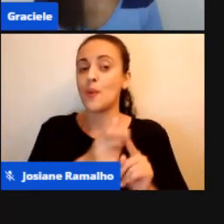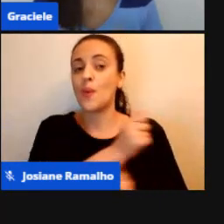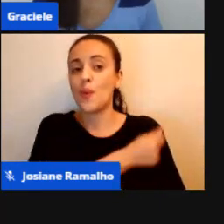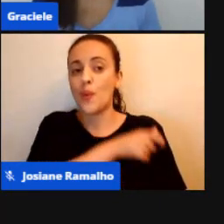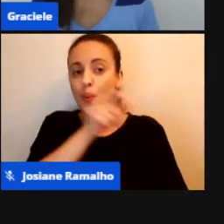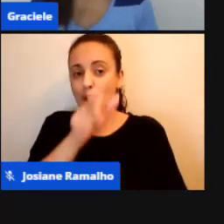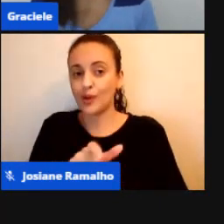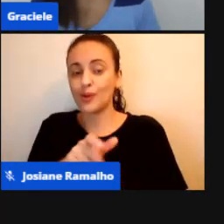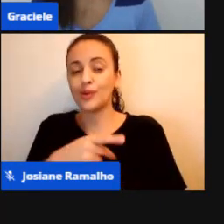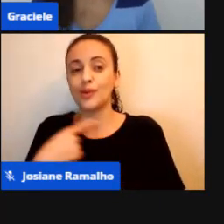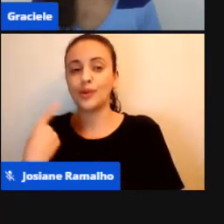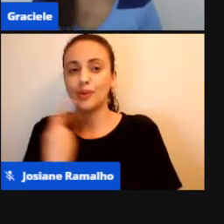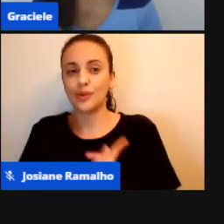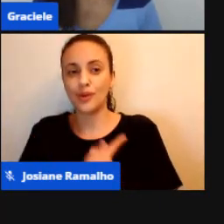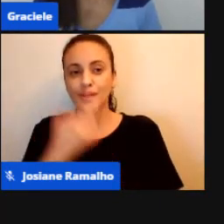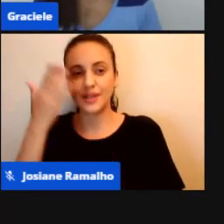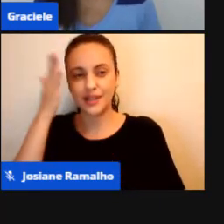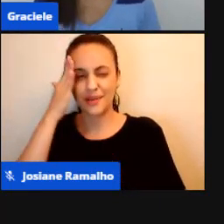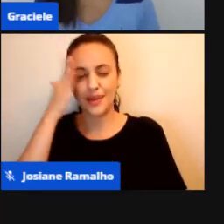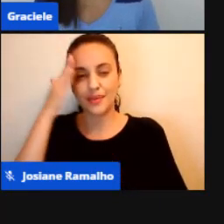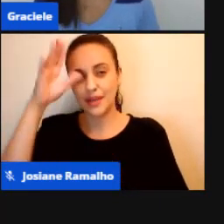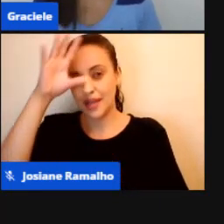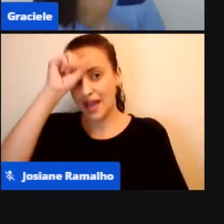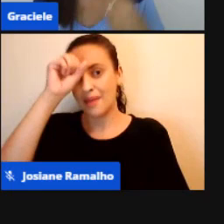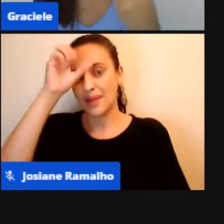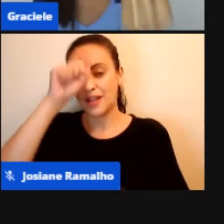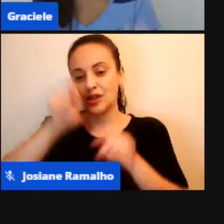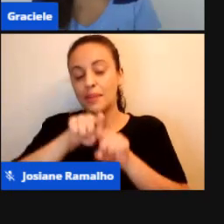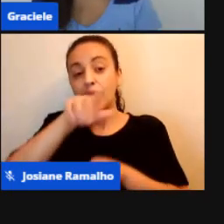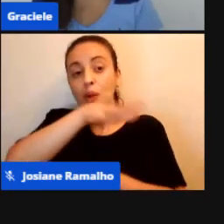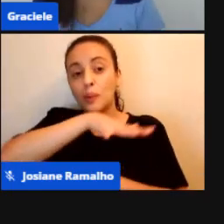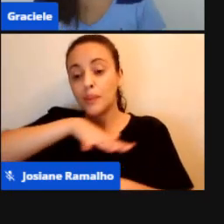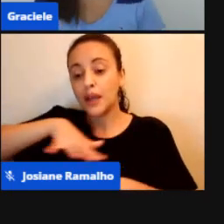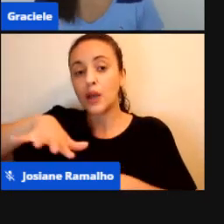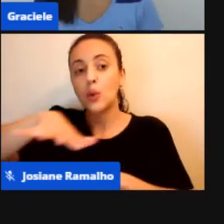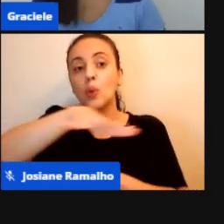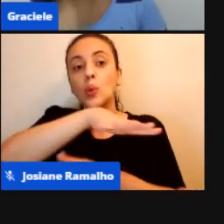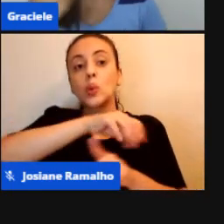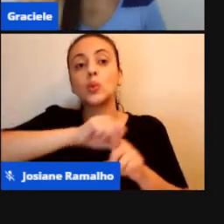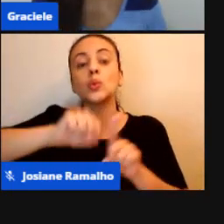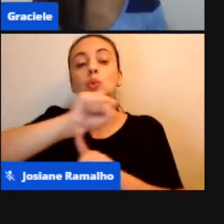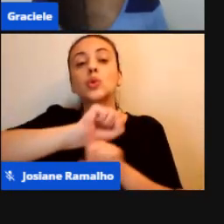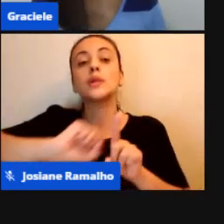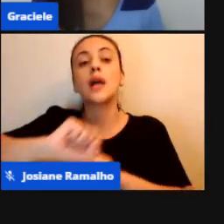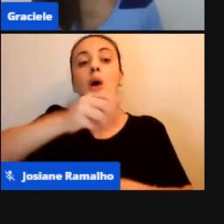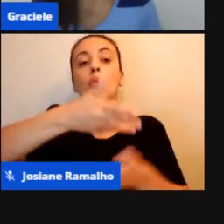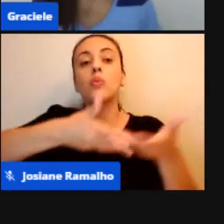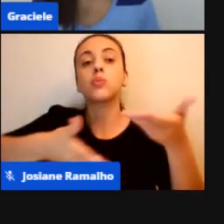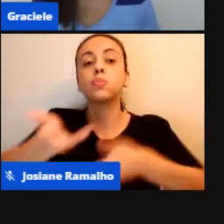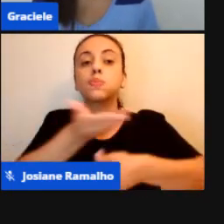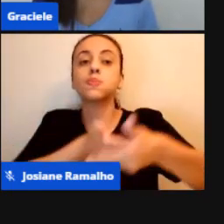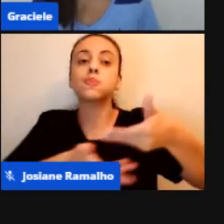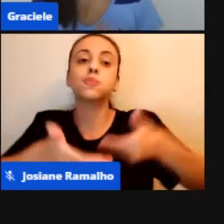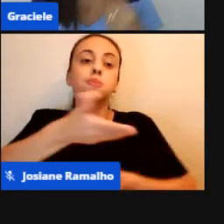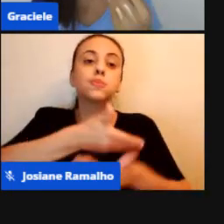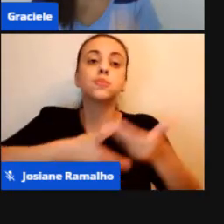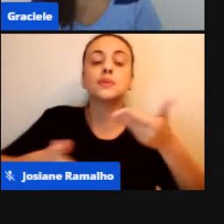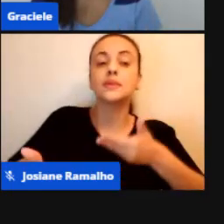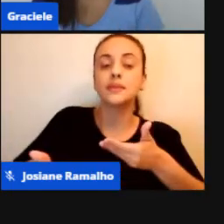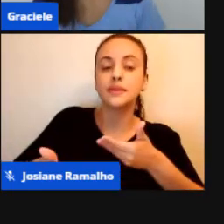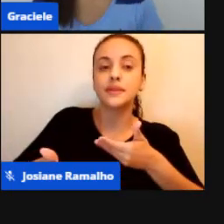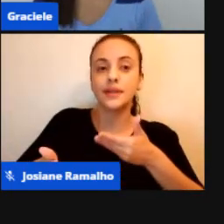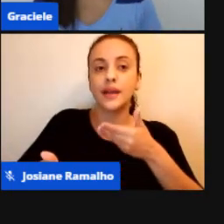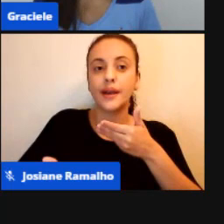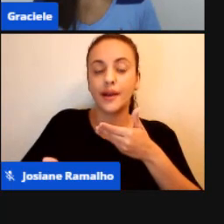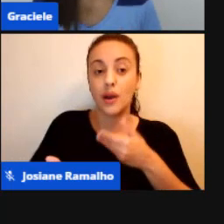ele Aprende Com o meio Social O pouco Que nós Ofertamos Ou muito Que nós Ofertamos Para